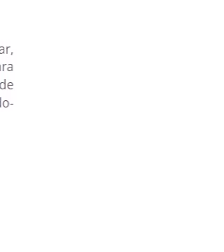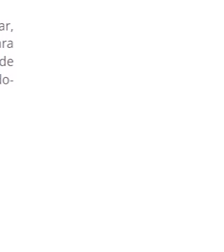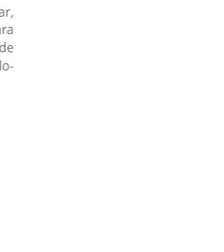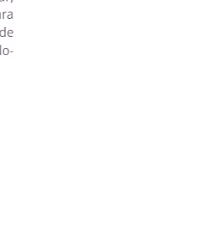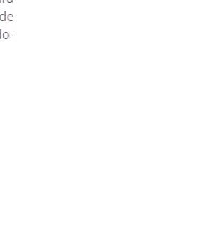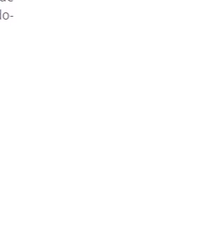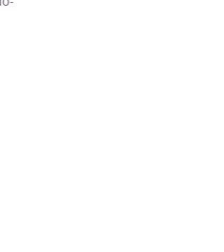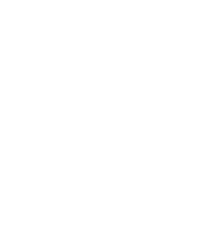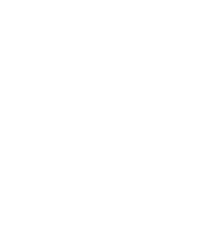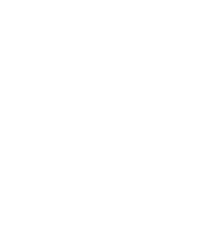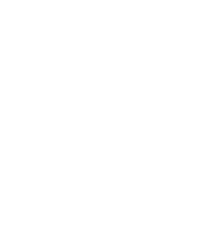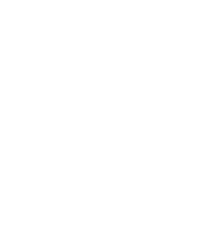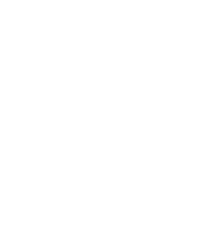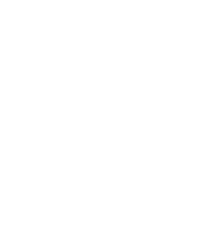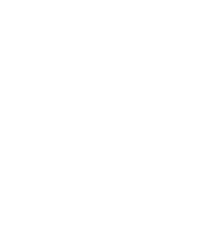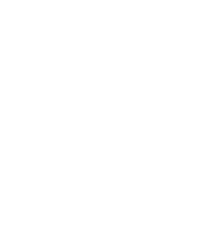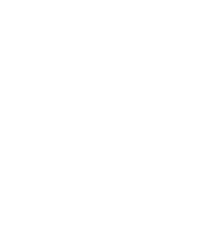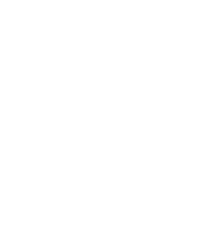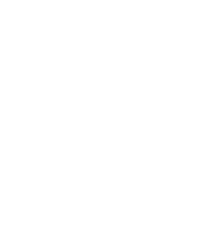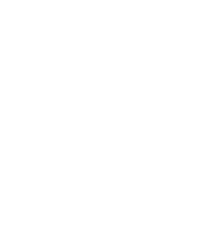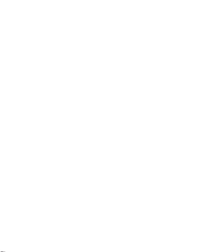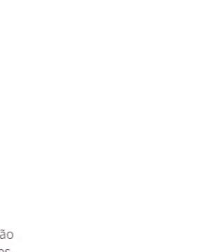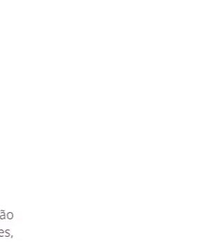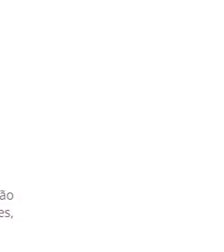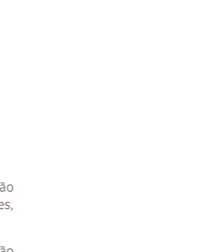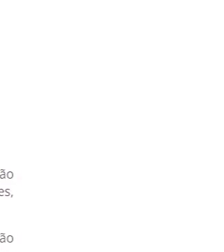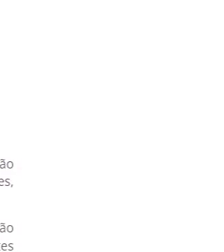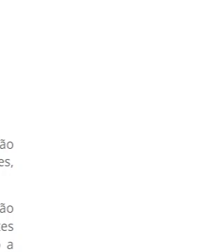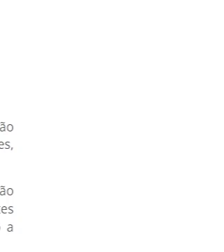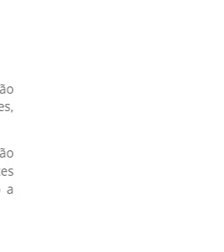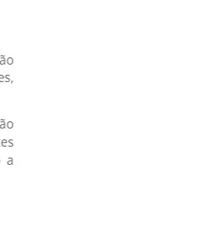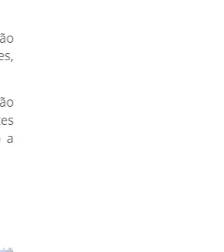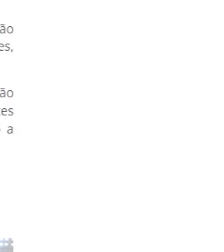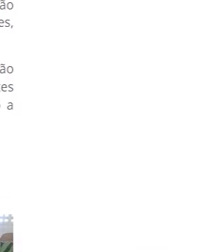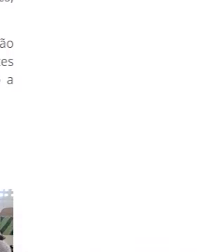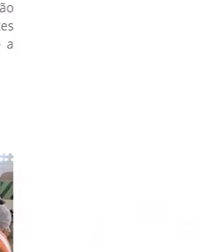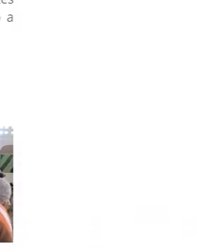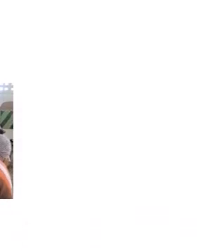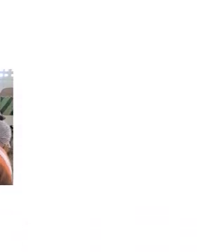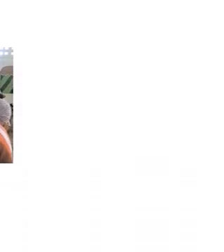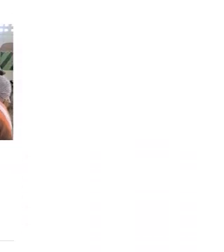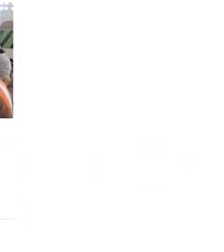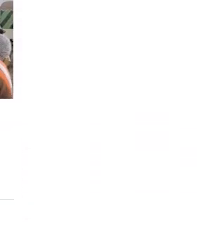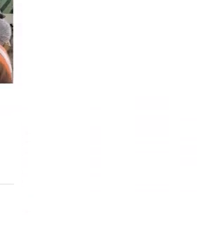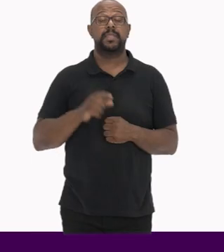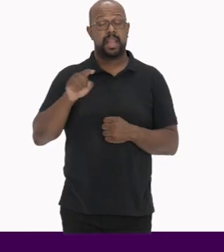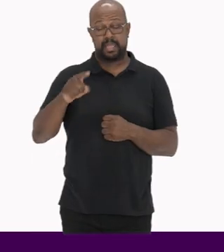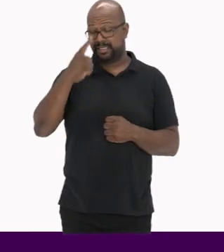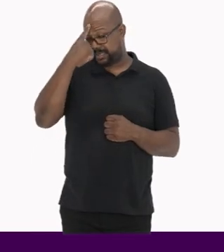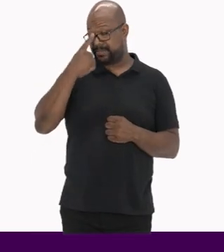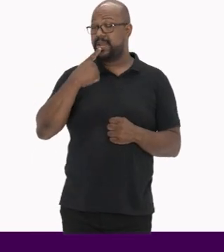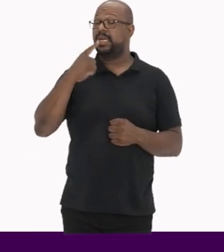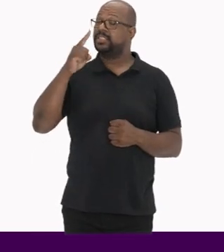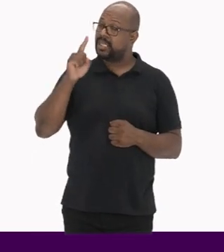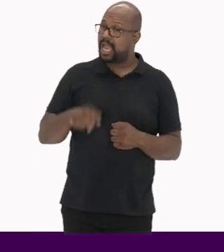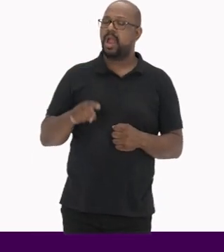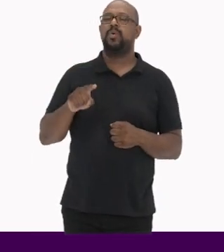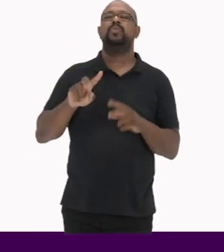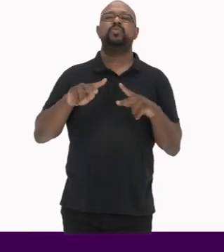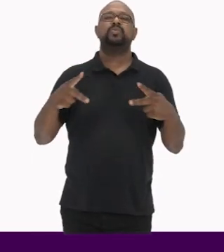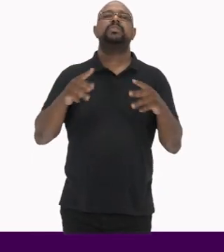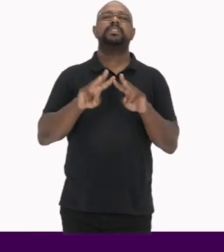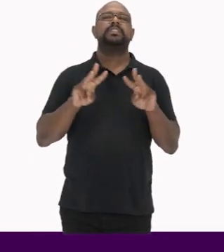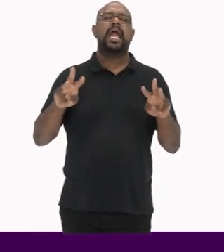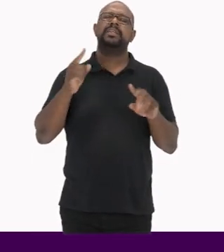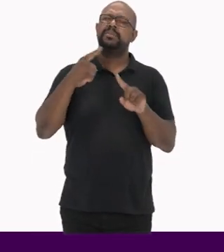da internet do Museu Vivo, Barra do Jucu Com diversos botões, textos e fotos Essa imagem é o site,